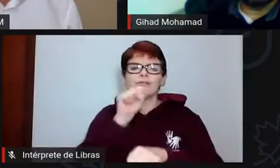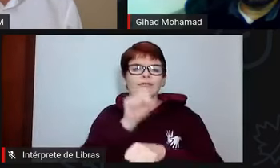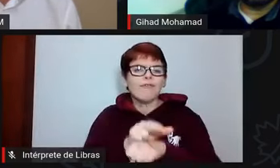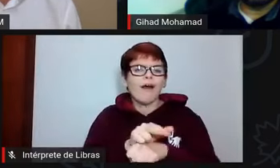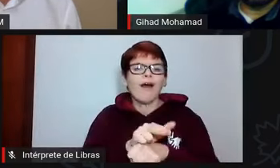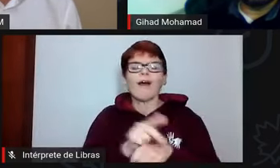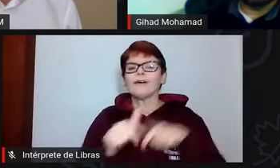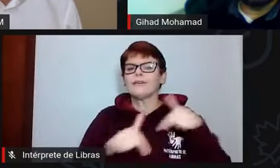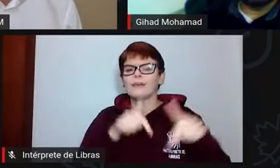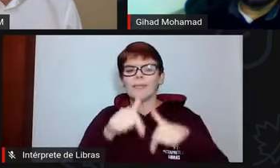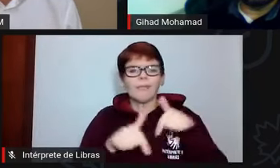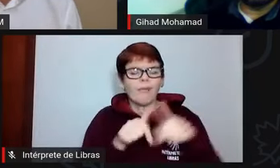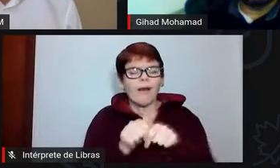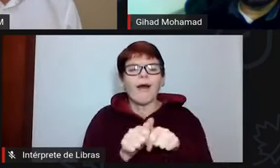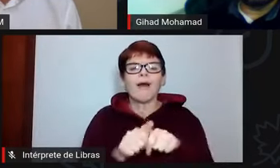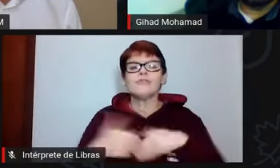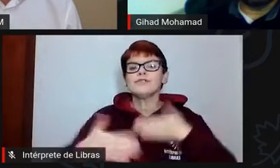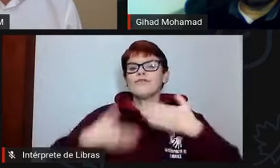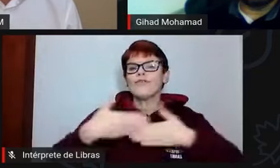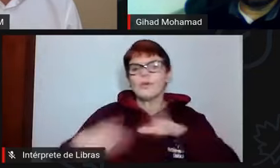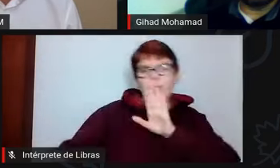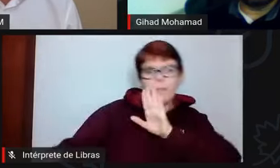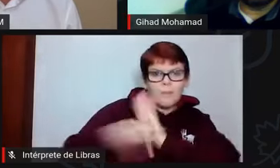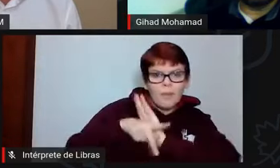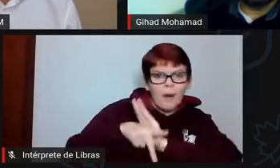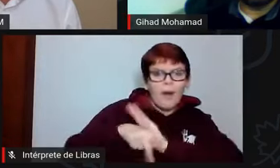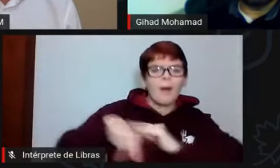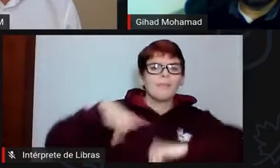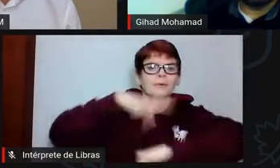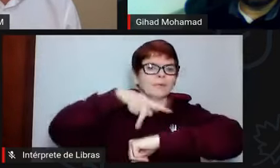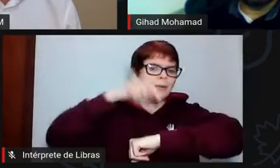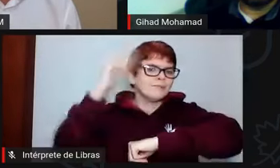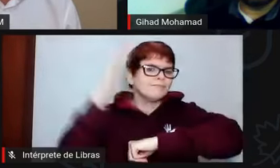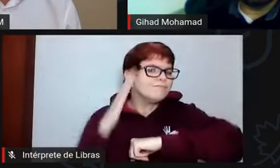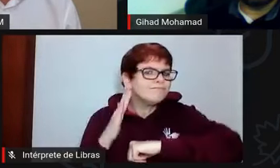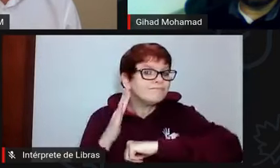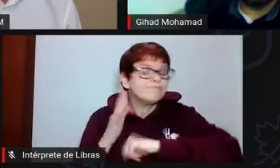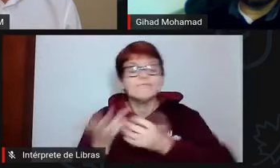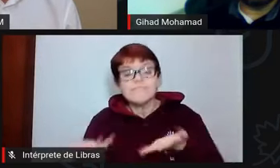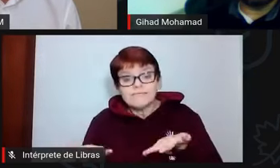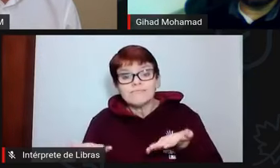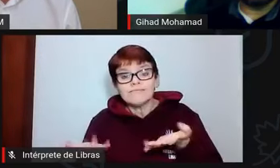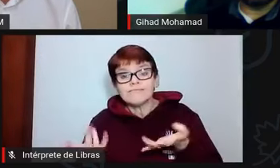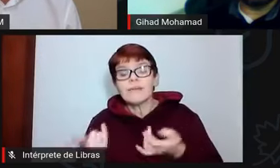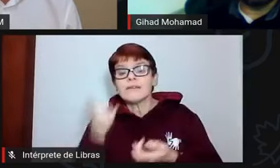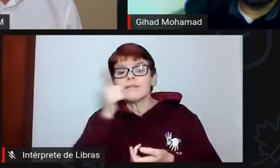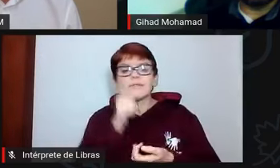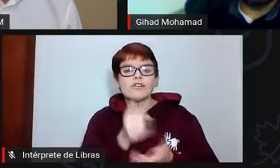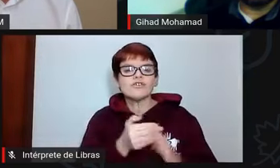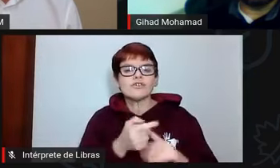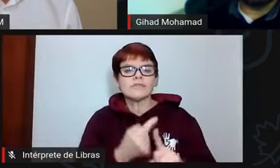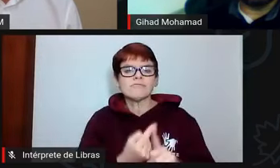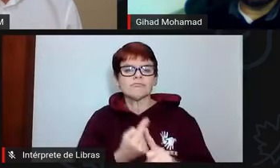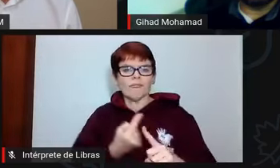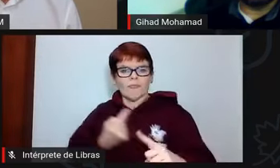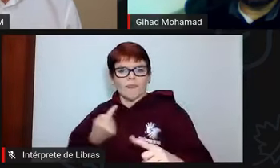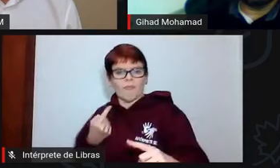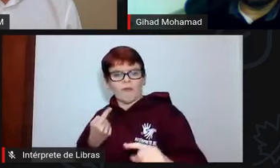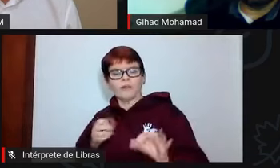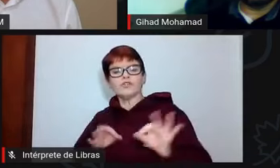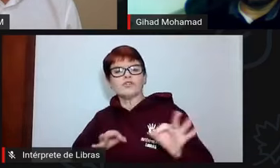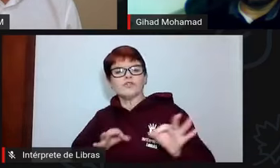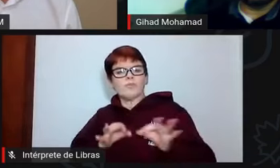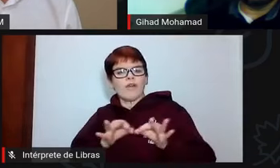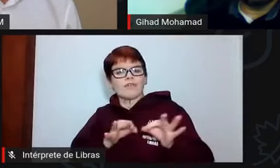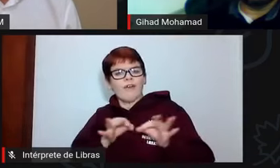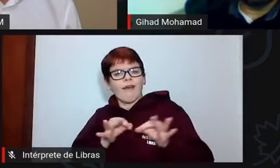renda, para o desenvolvimento do país? Será que nós podemos nos dar ao luxo de nos retirar dos projetos